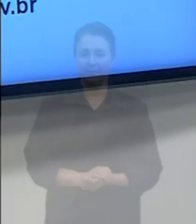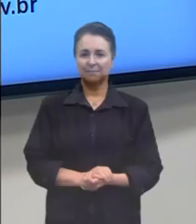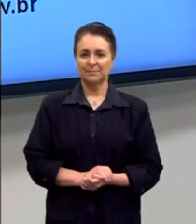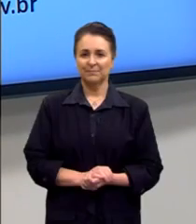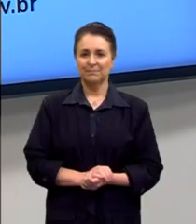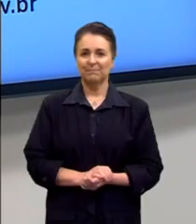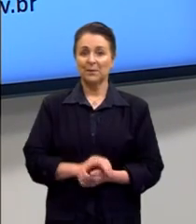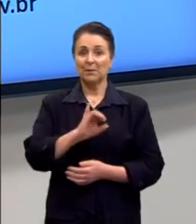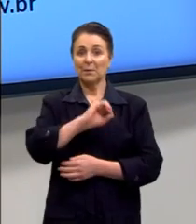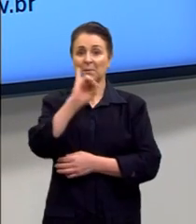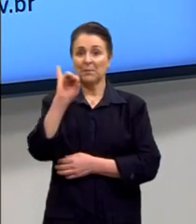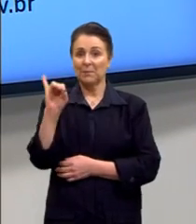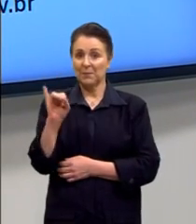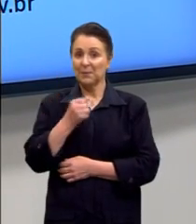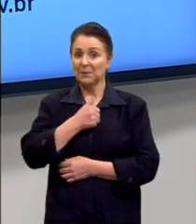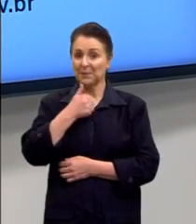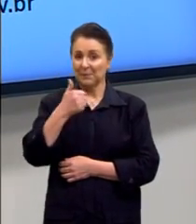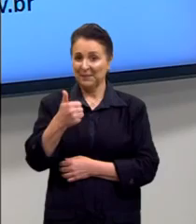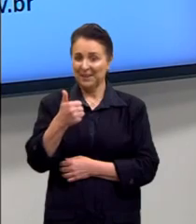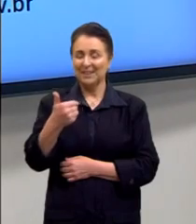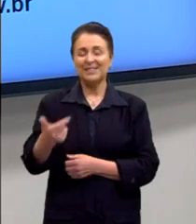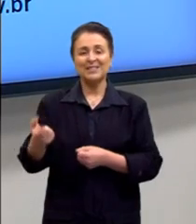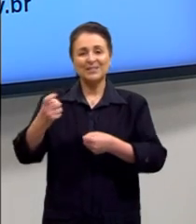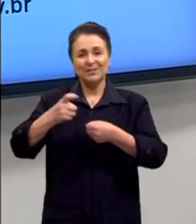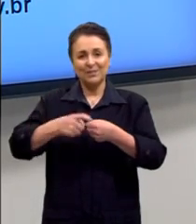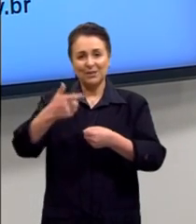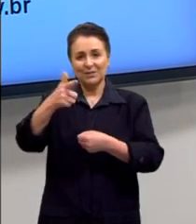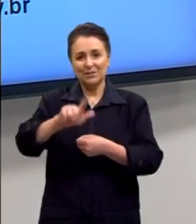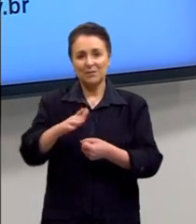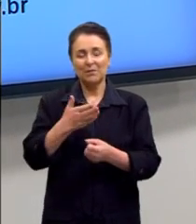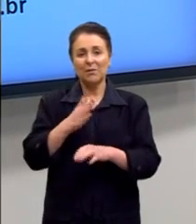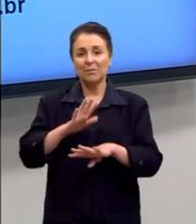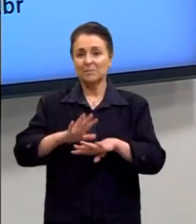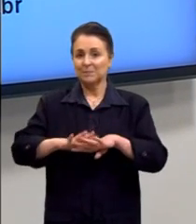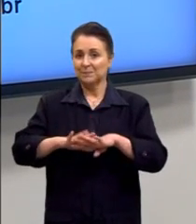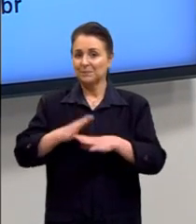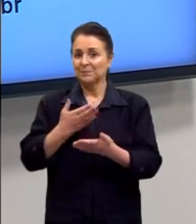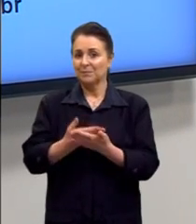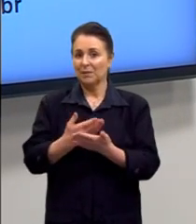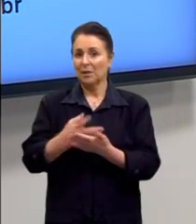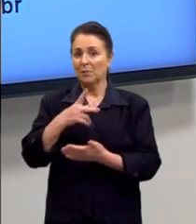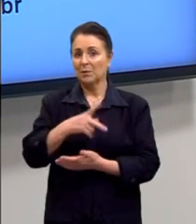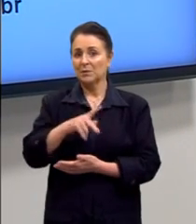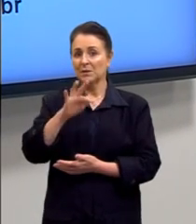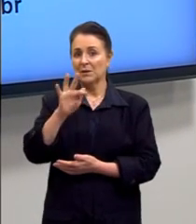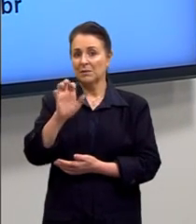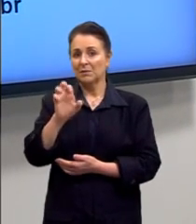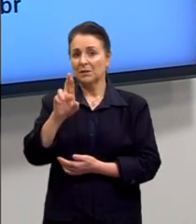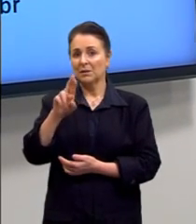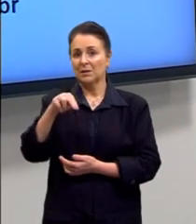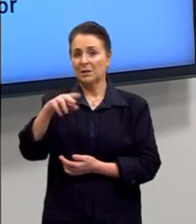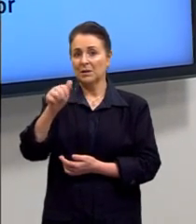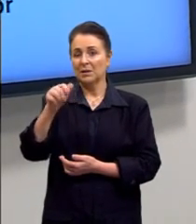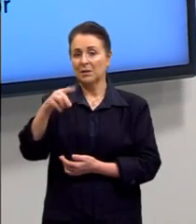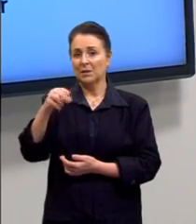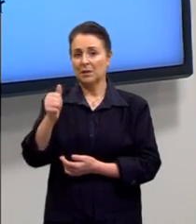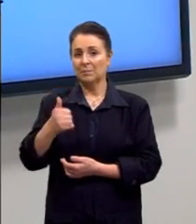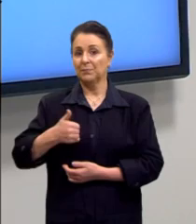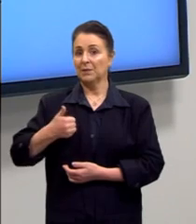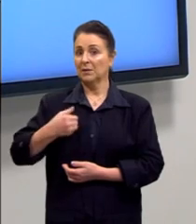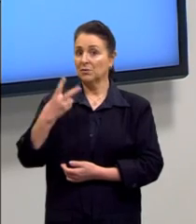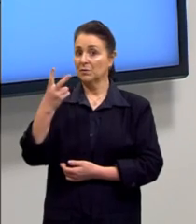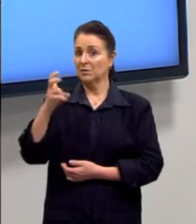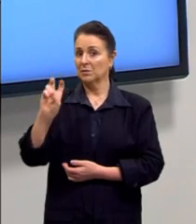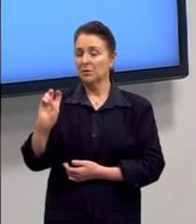Oi, oi pessoas! Estamos de volta aí para mais uma aula. Eu sou a Prof. Fernanda, tenho 25 anos,